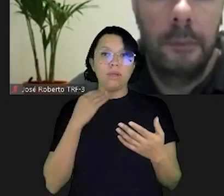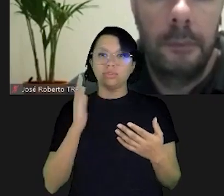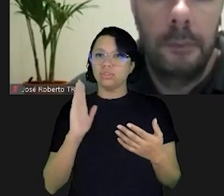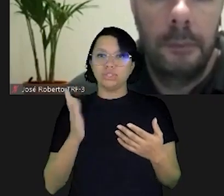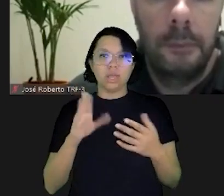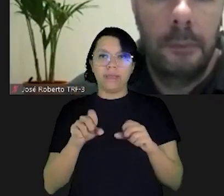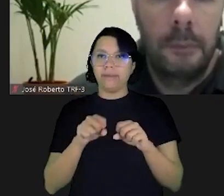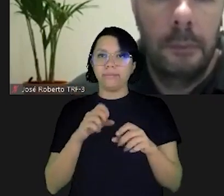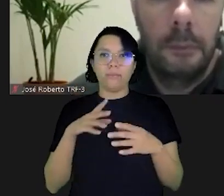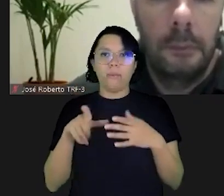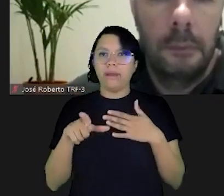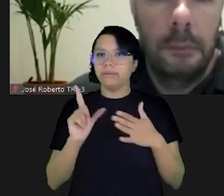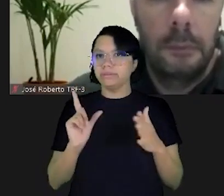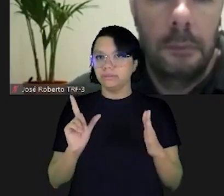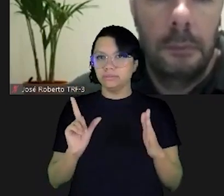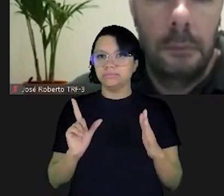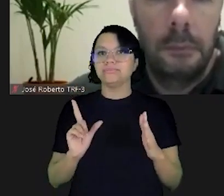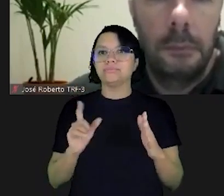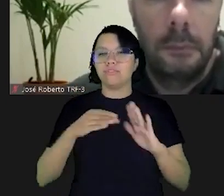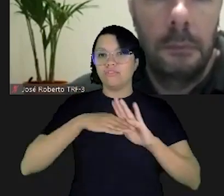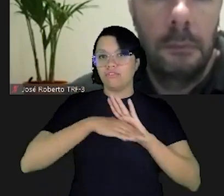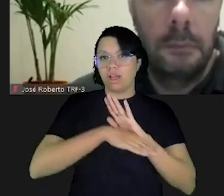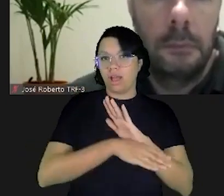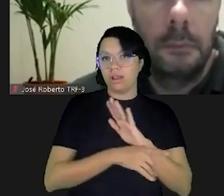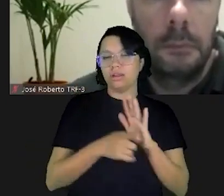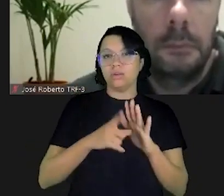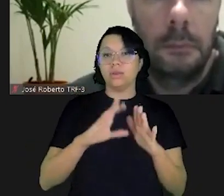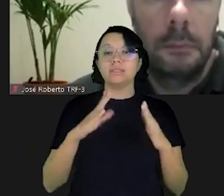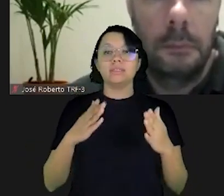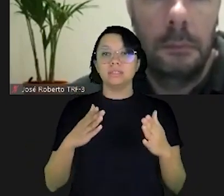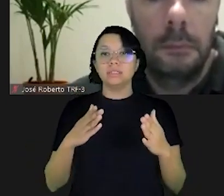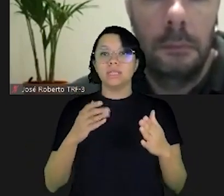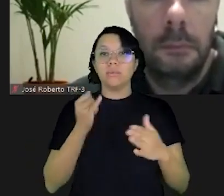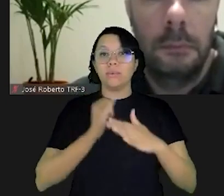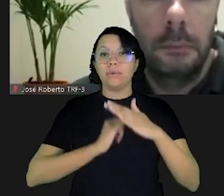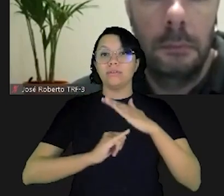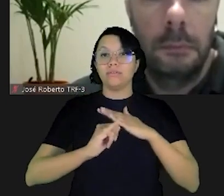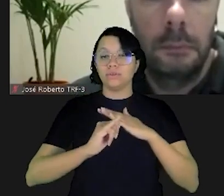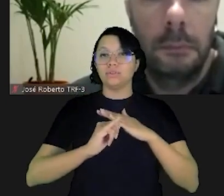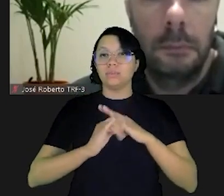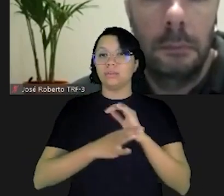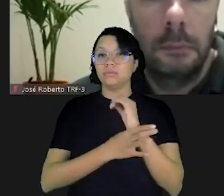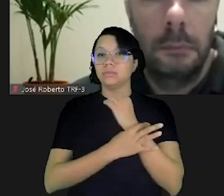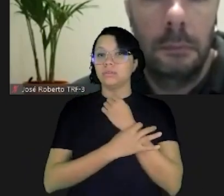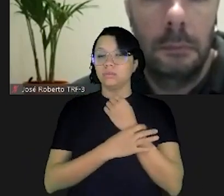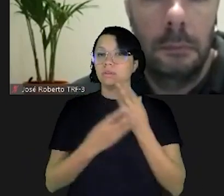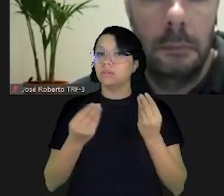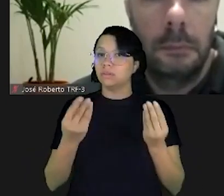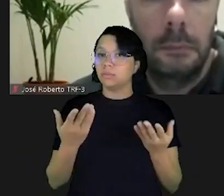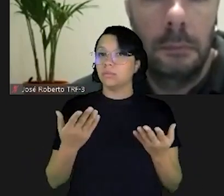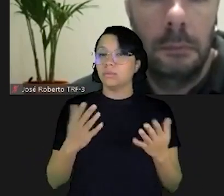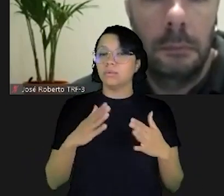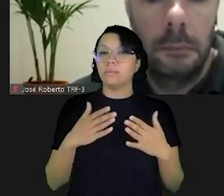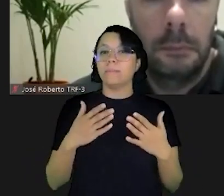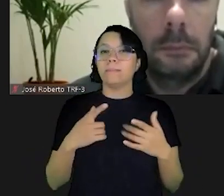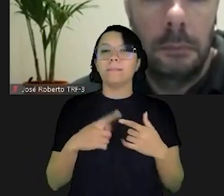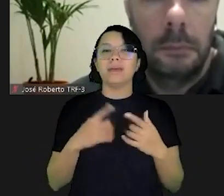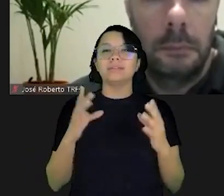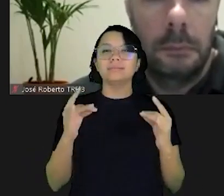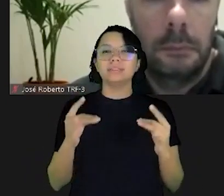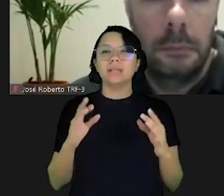provavelmente os bancos já terão quebrado também então são investimentos de alta segurança mas tem um detalhe